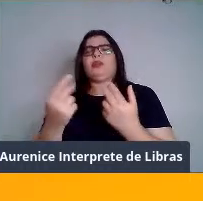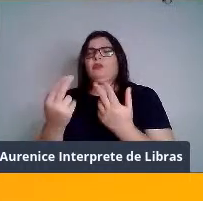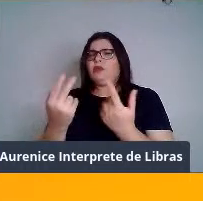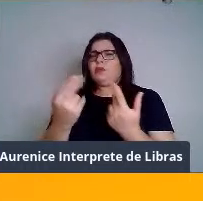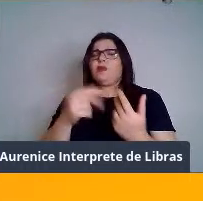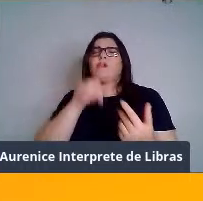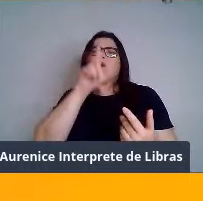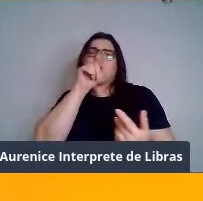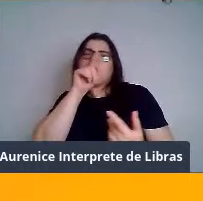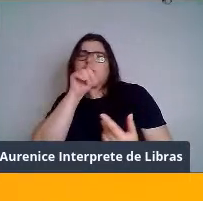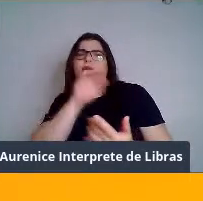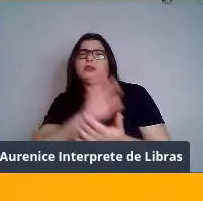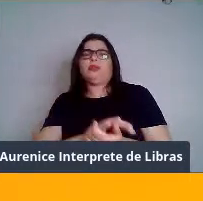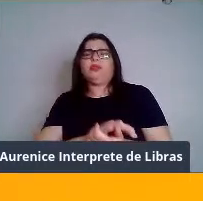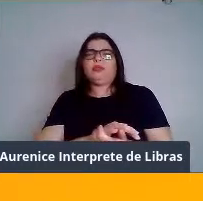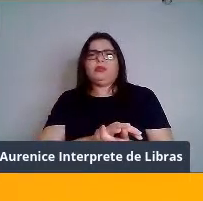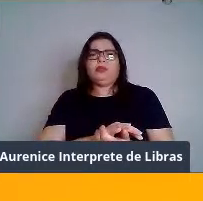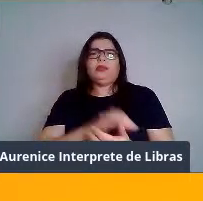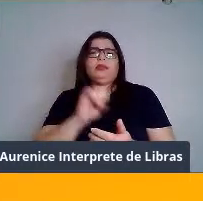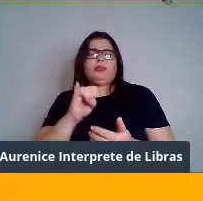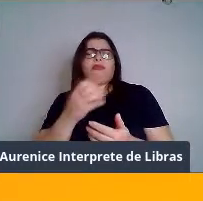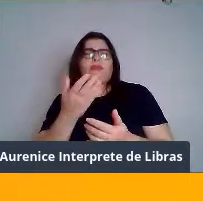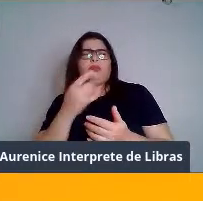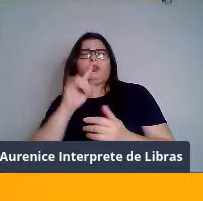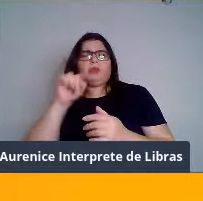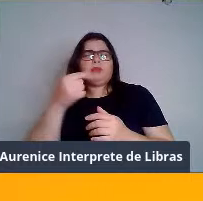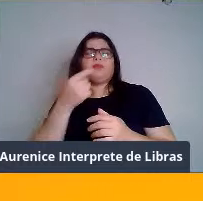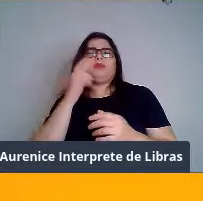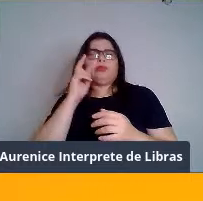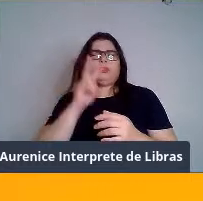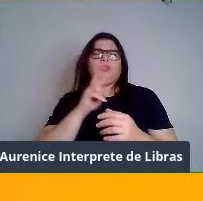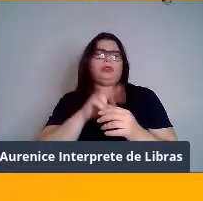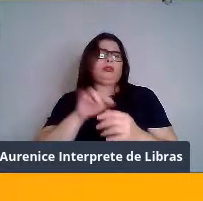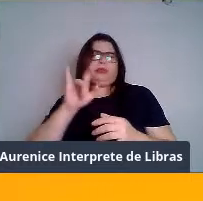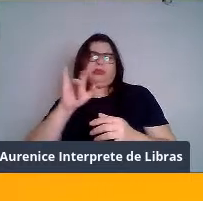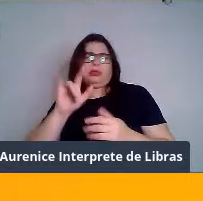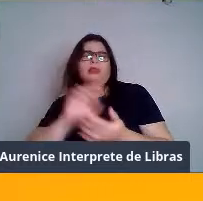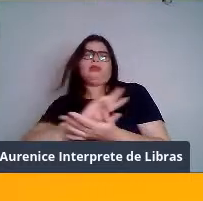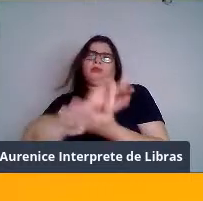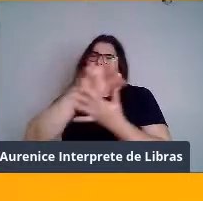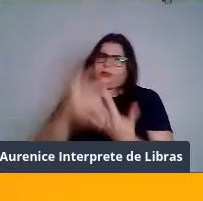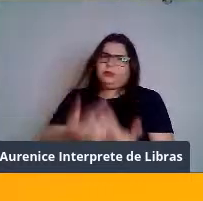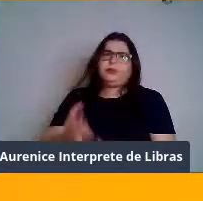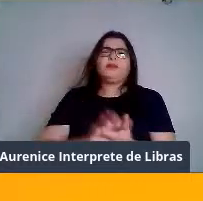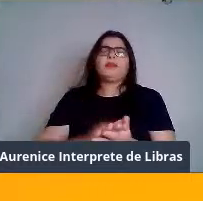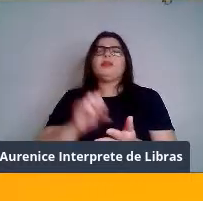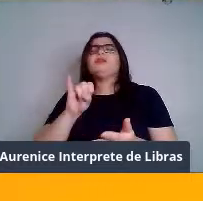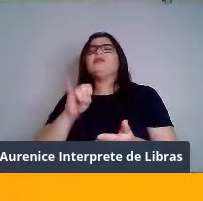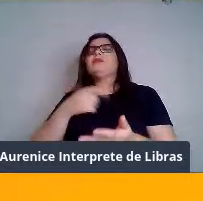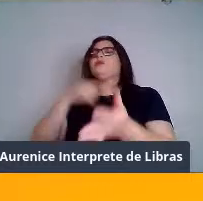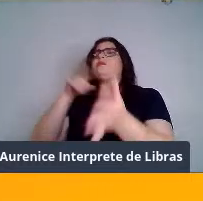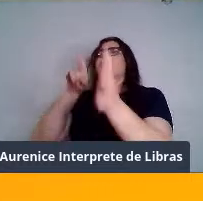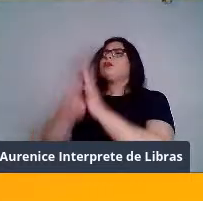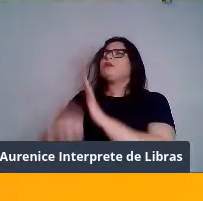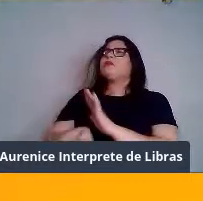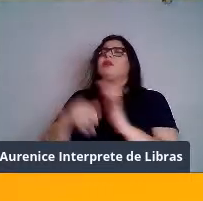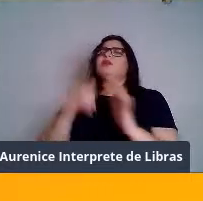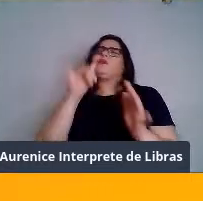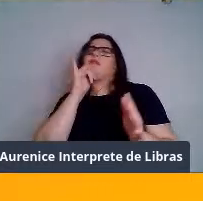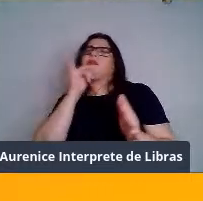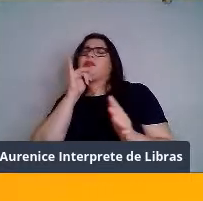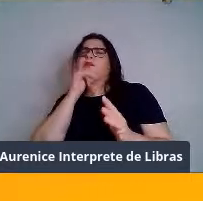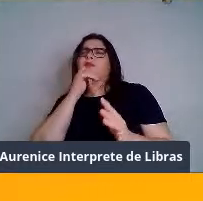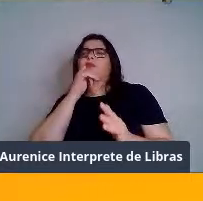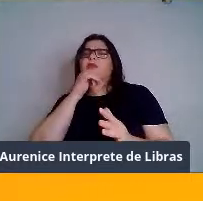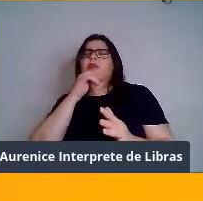segue o leque aí nas redes sociais. Mas aí, falando em socialidade, se eu perguntar, né? Exemplos de répte sociais, a maioria de vocês vão